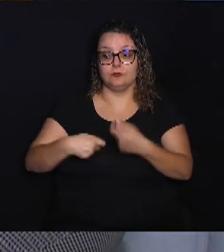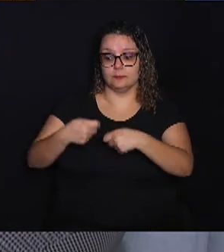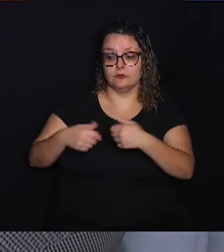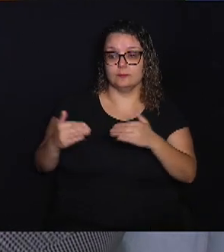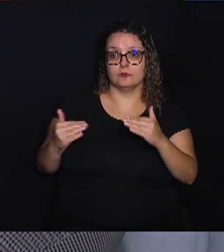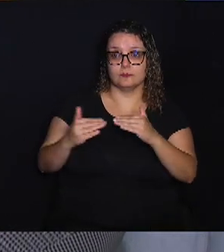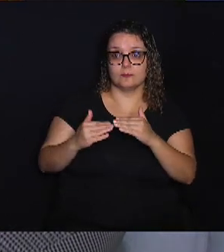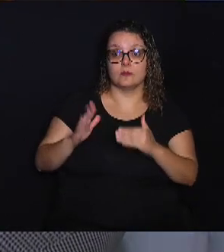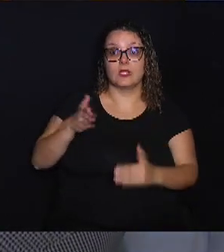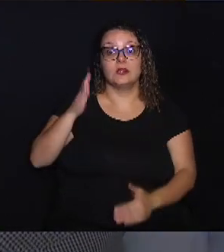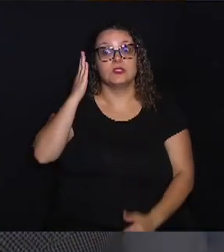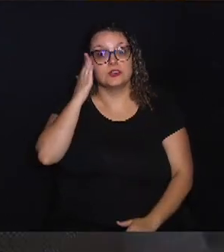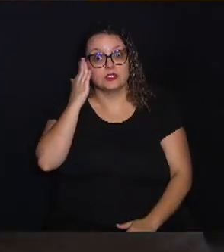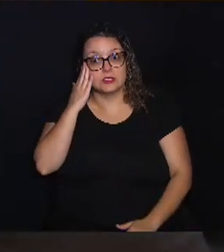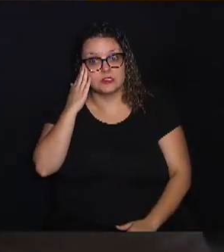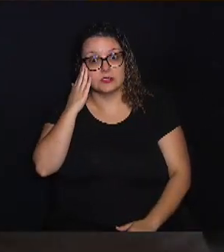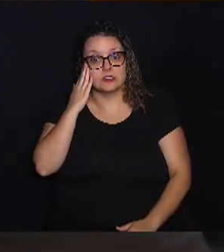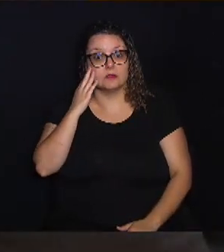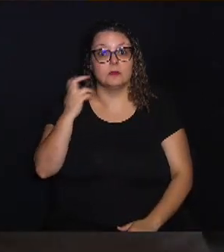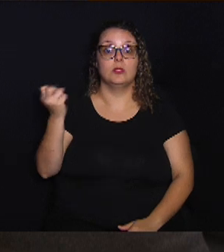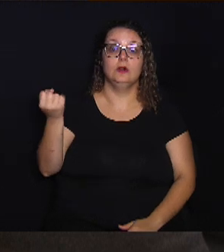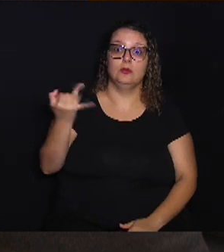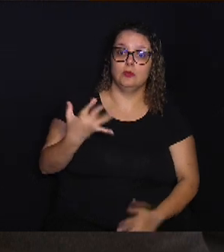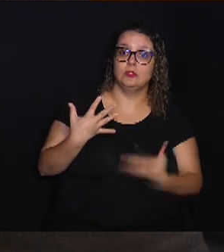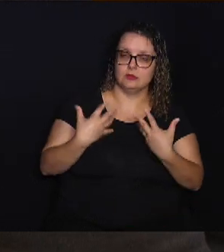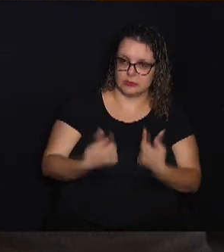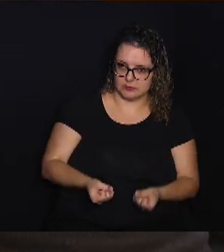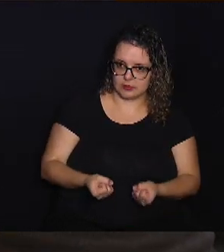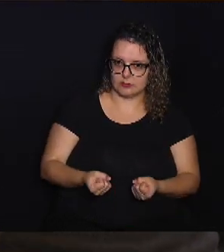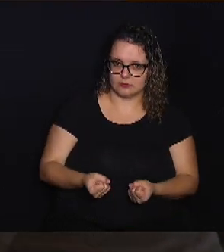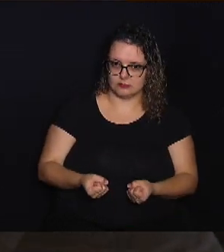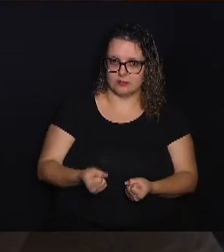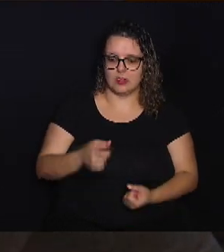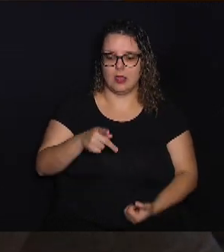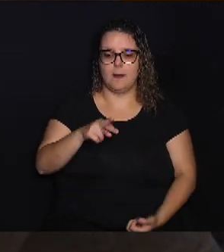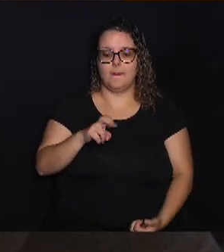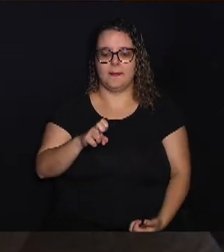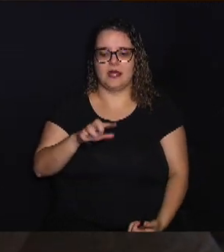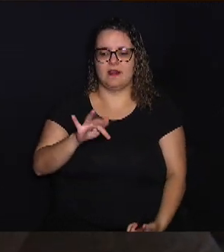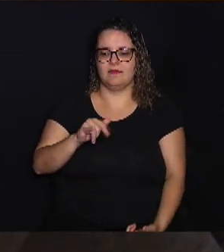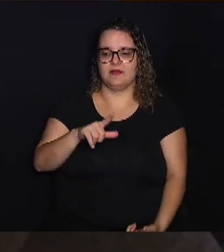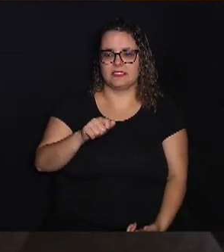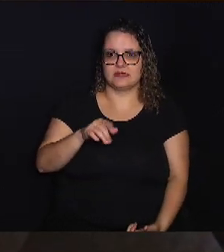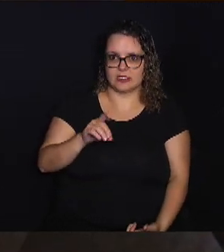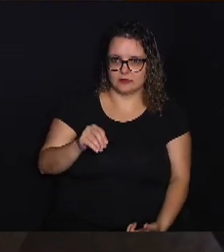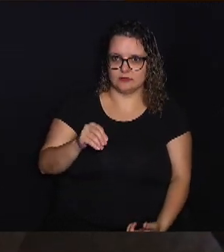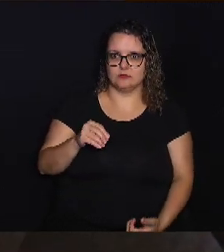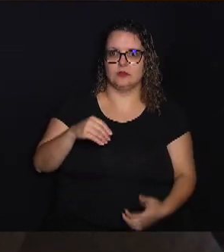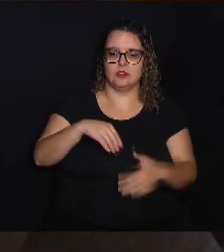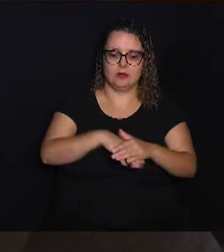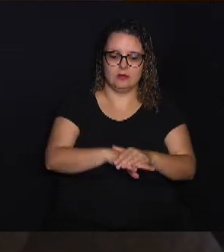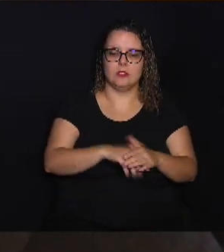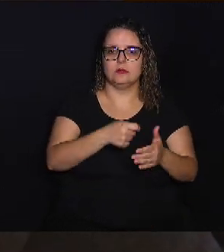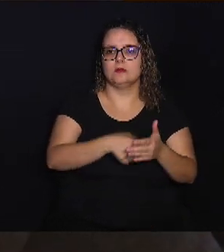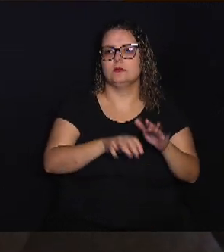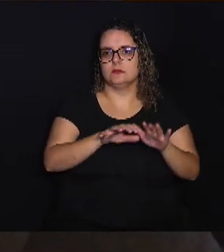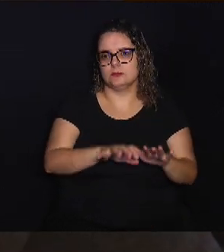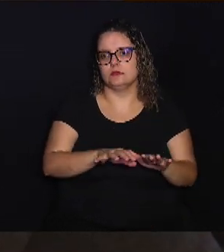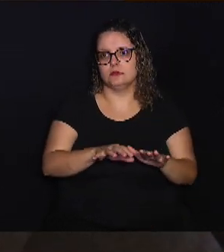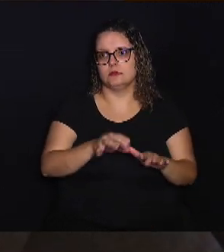você já sabe quanto você vai receber. Então, é prefixado. Ele vai prender aquela taxa ali. Então,